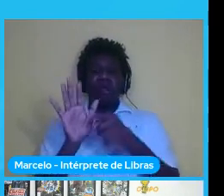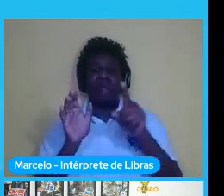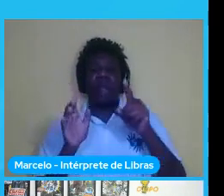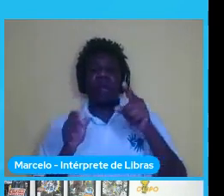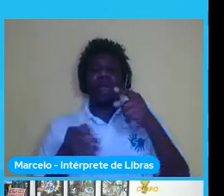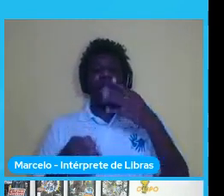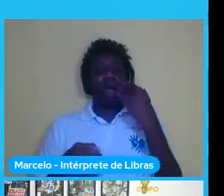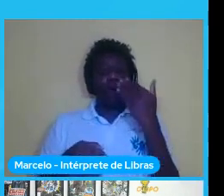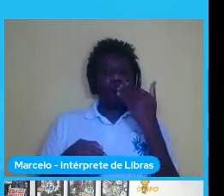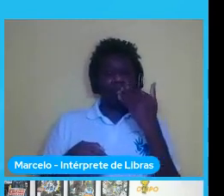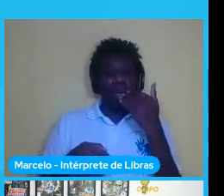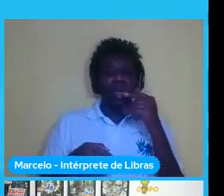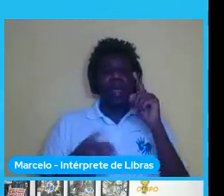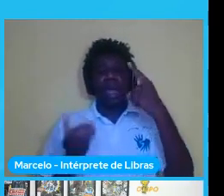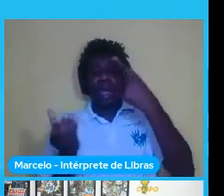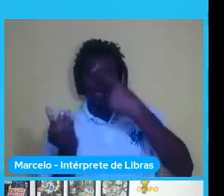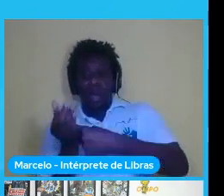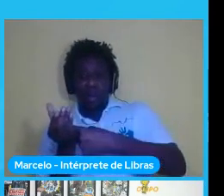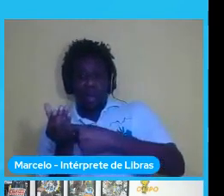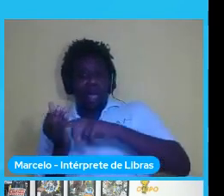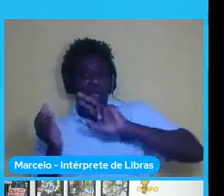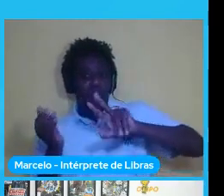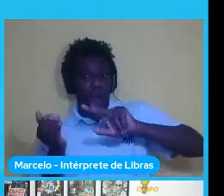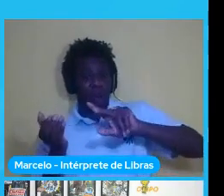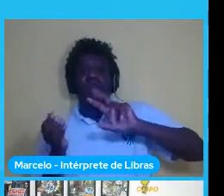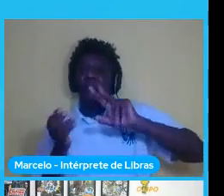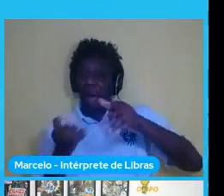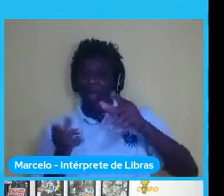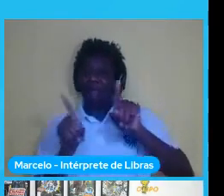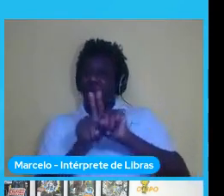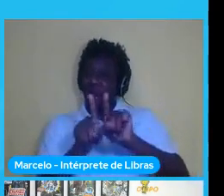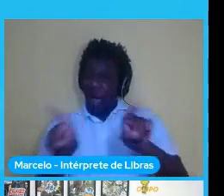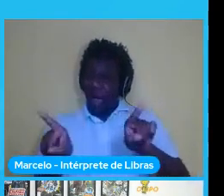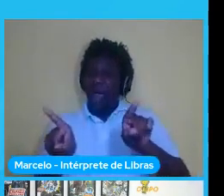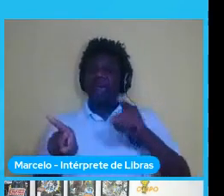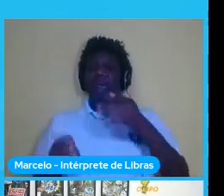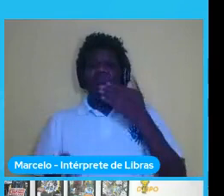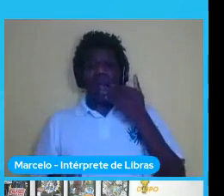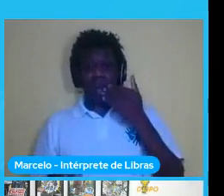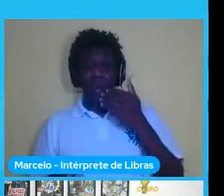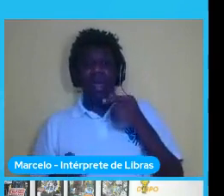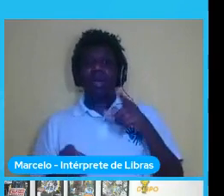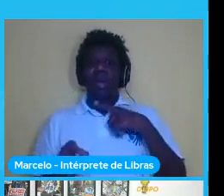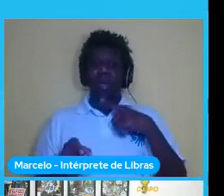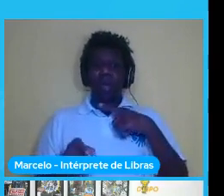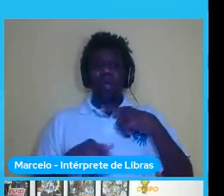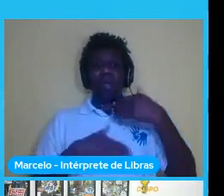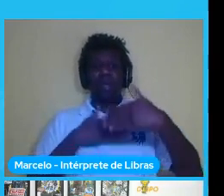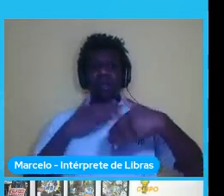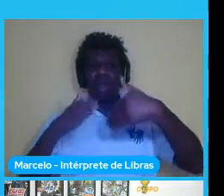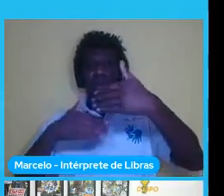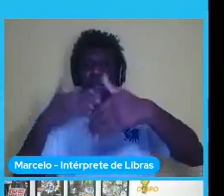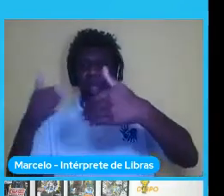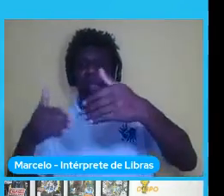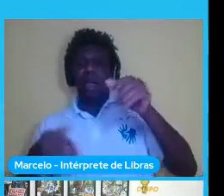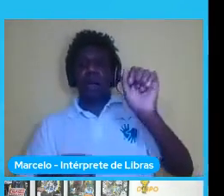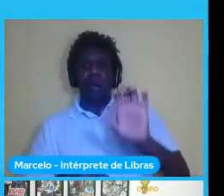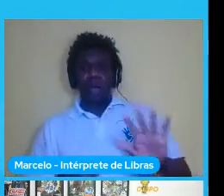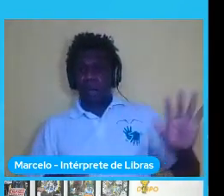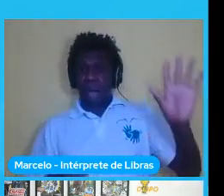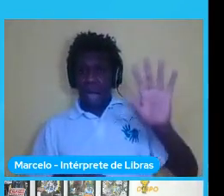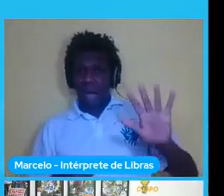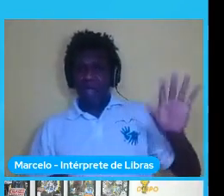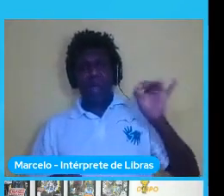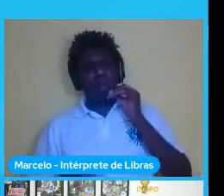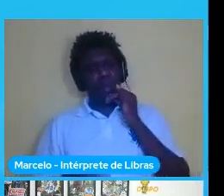e é cachorro quente aqui nessa imagem a gente tem a parte de segmentação de imagem então eu